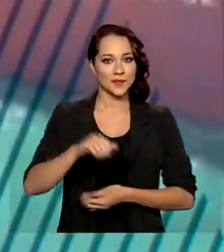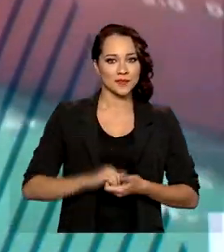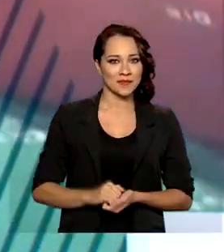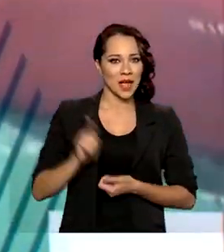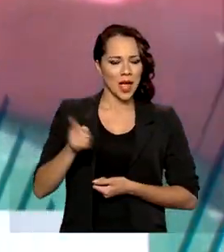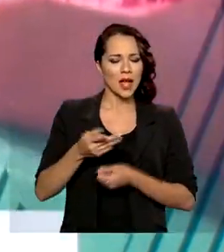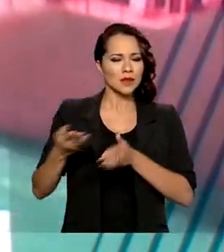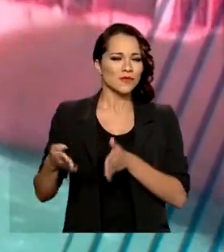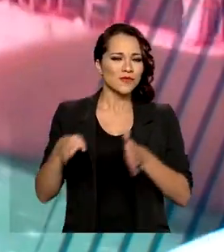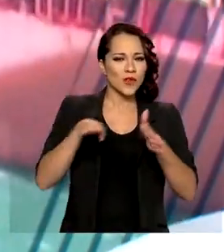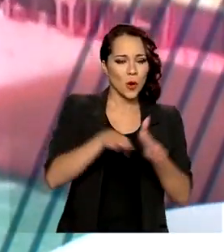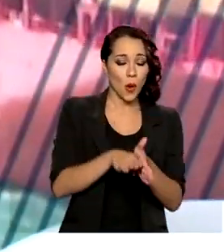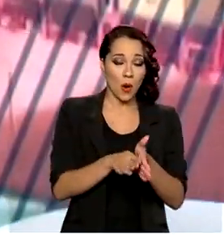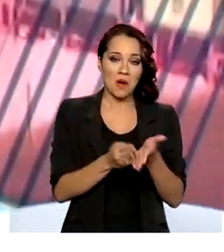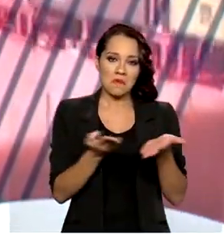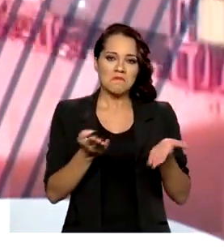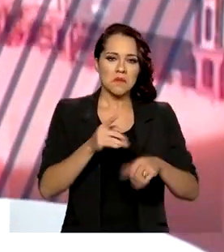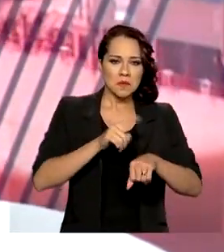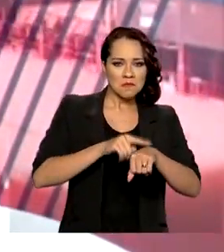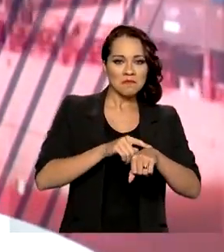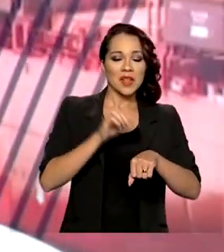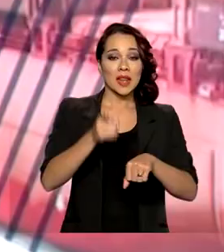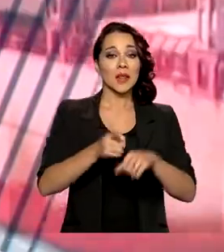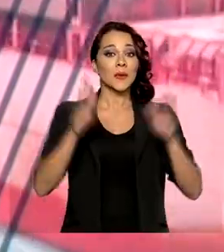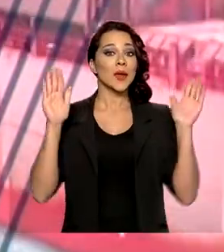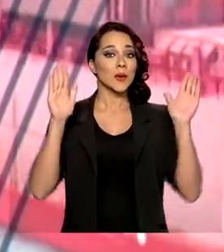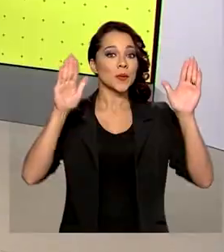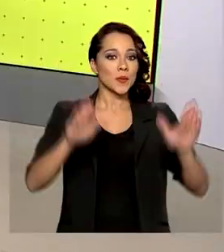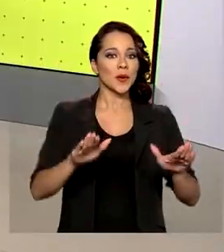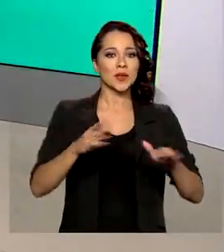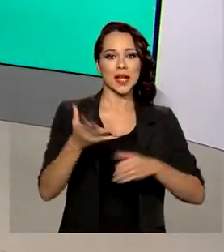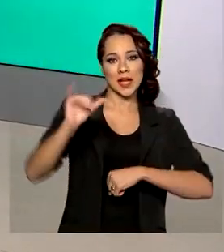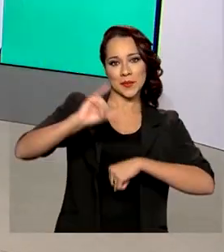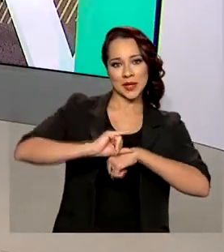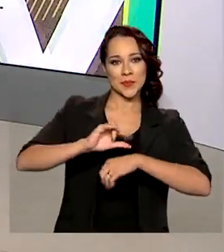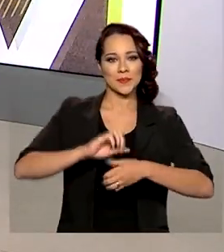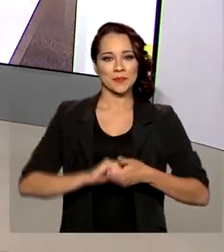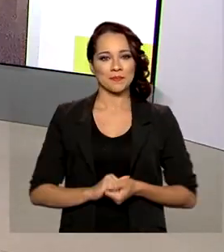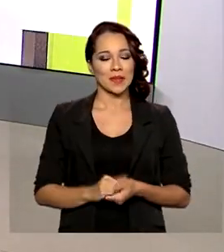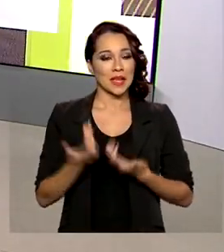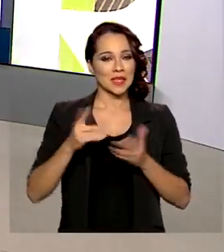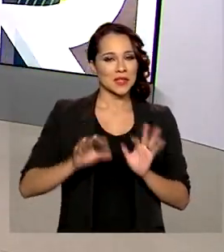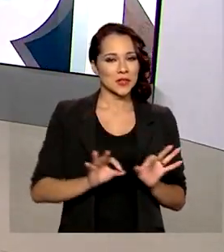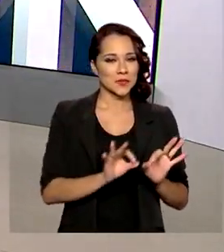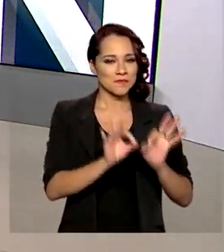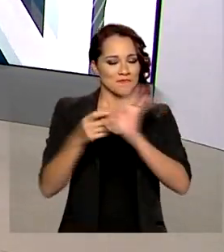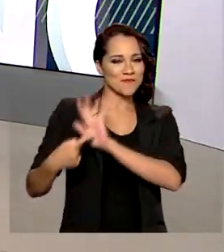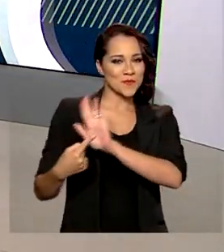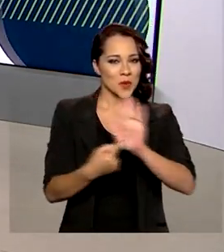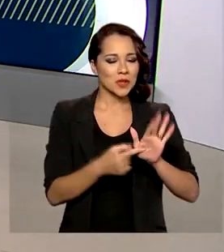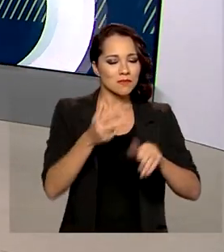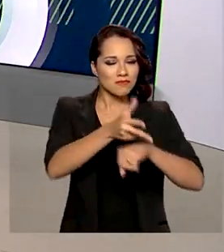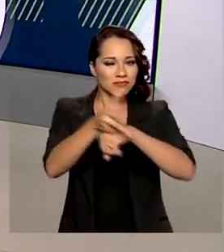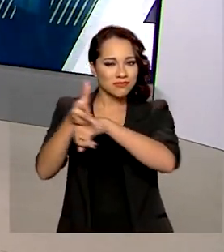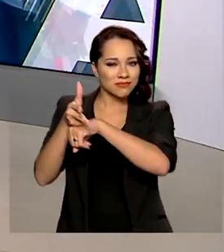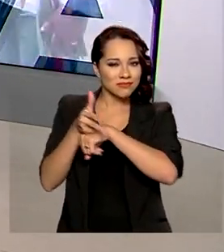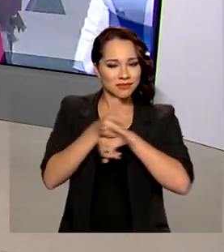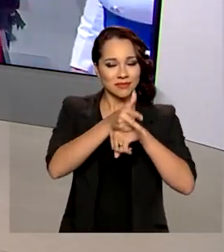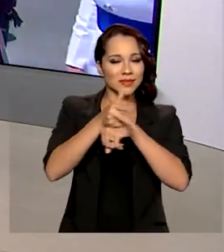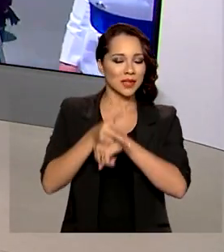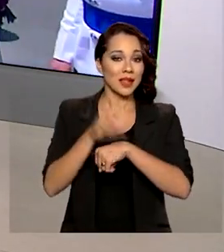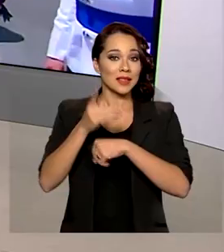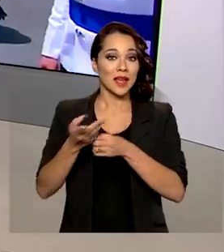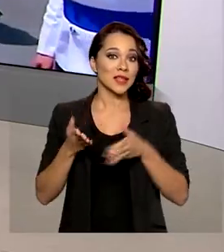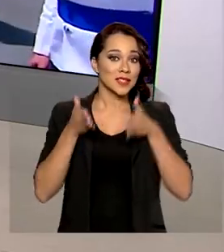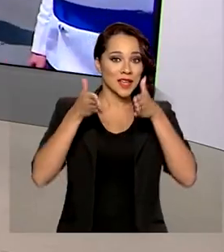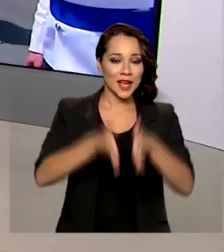Ele desembarcou agora há pouco no aeroporto da capital Georgetown. E a gente mostra para você as imagens recuperadas